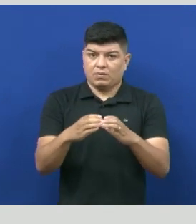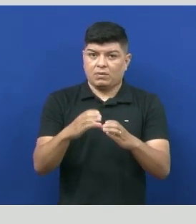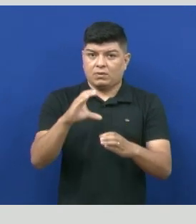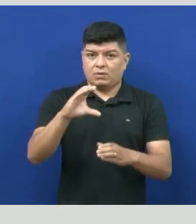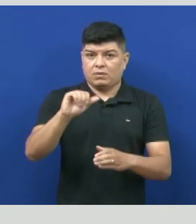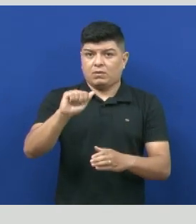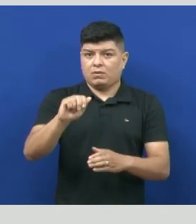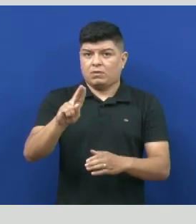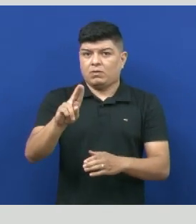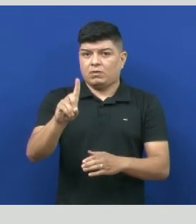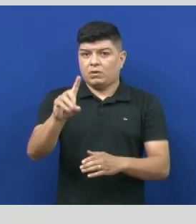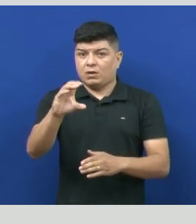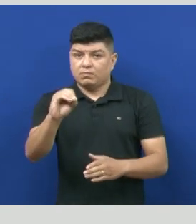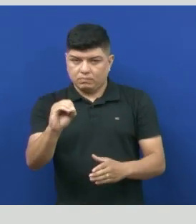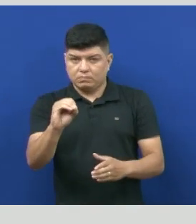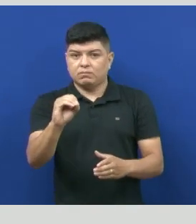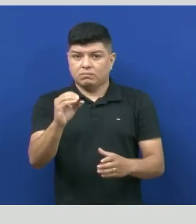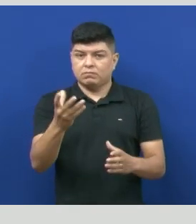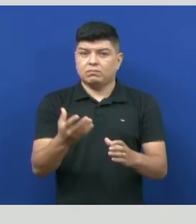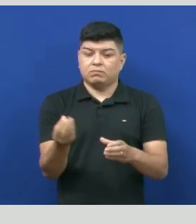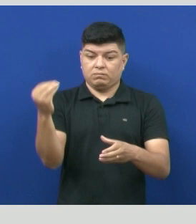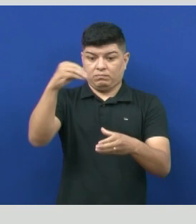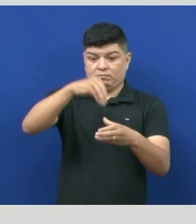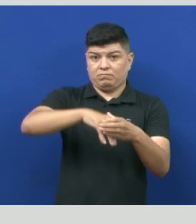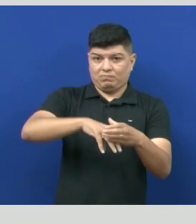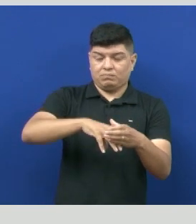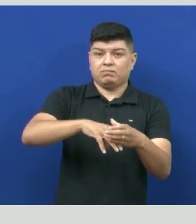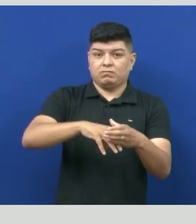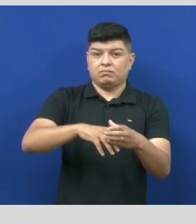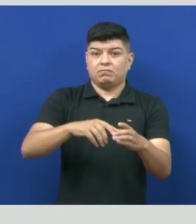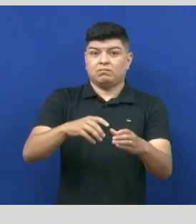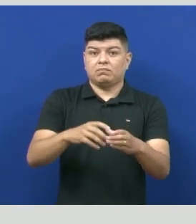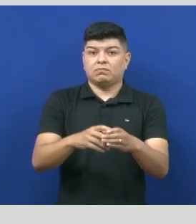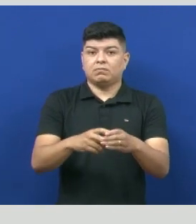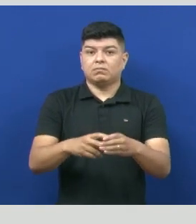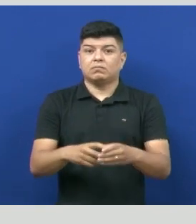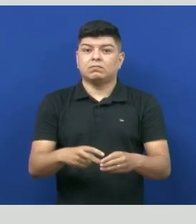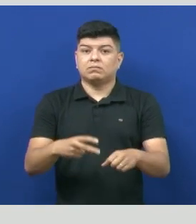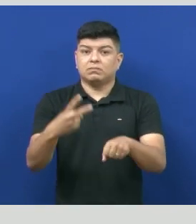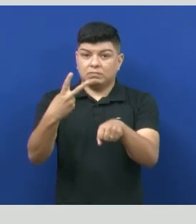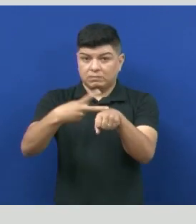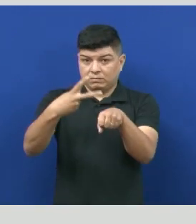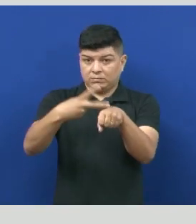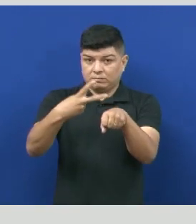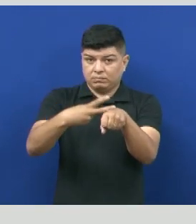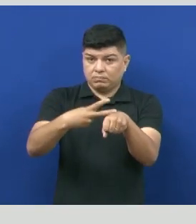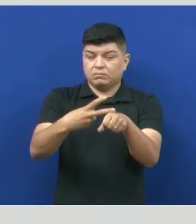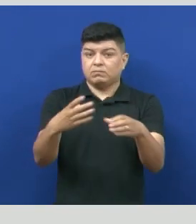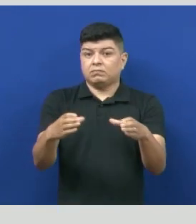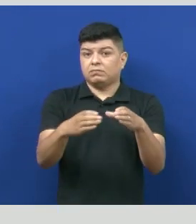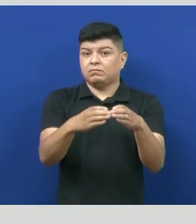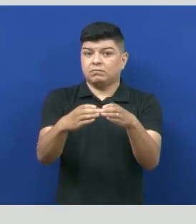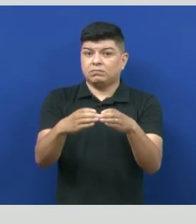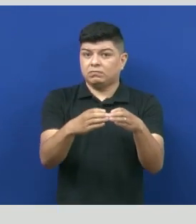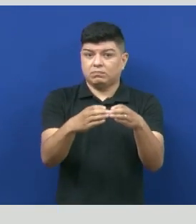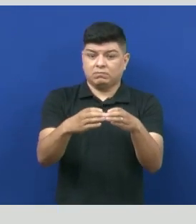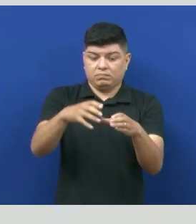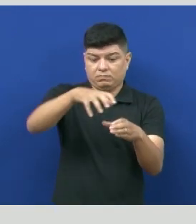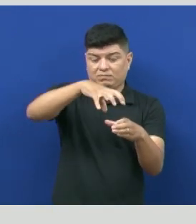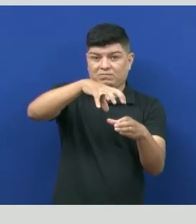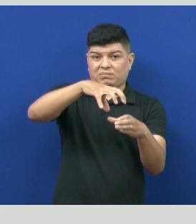mais uma vez, igual o Spallanzani fez, e colocou dentro dos vidros. Só que esse vidro, o gargalo, ele derreteu